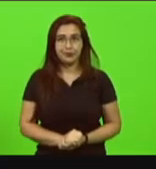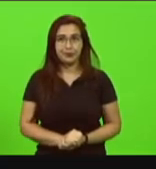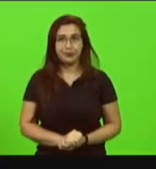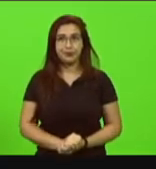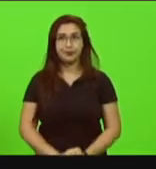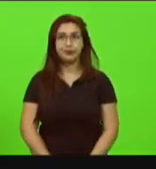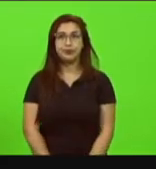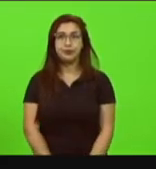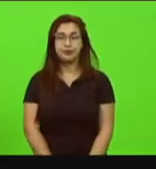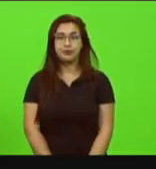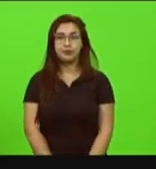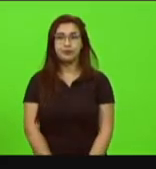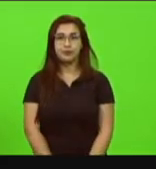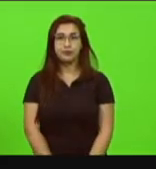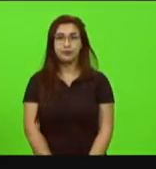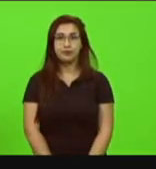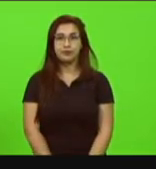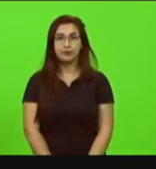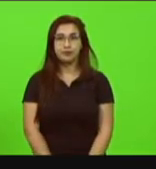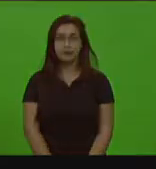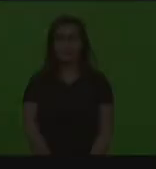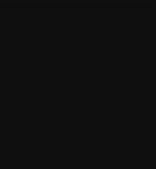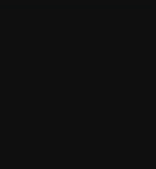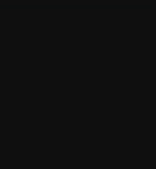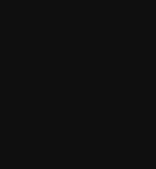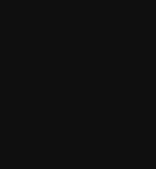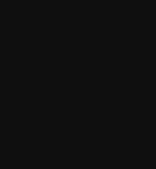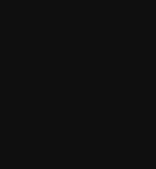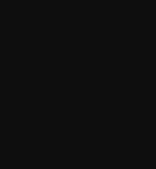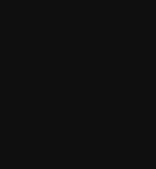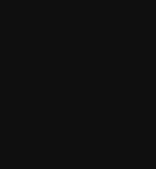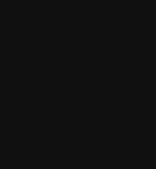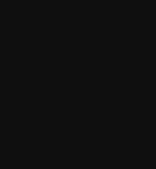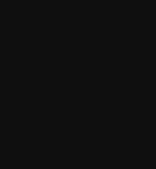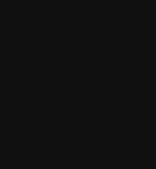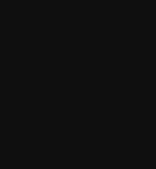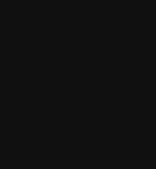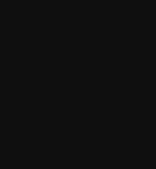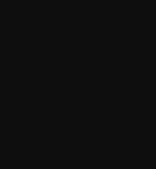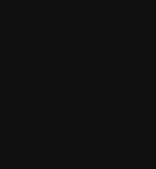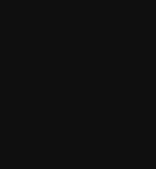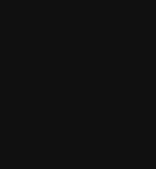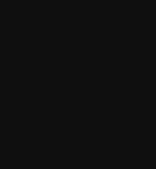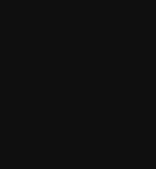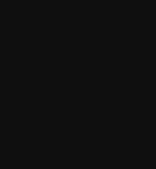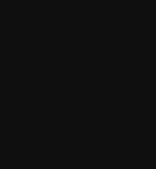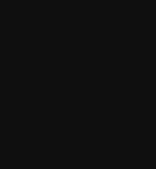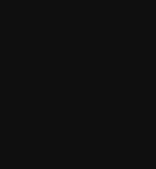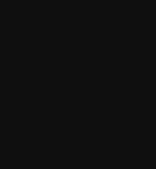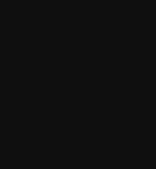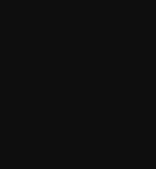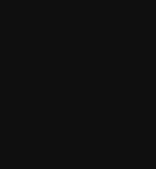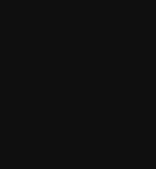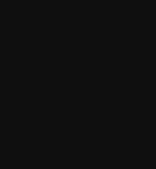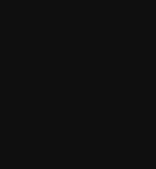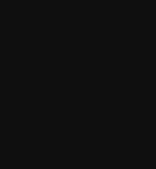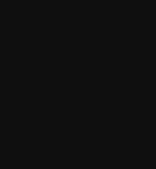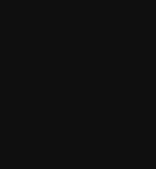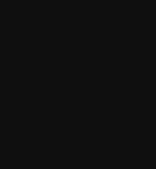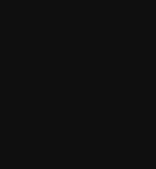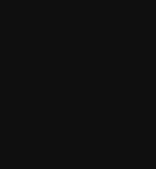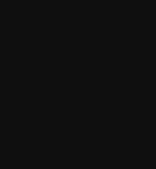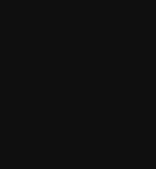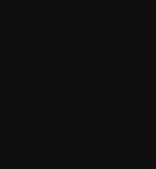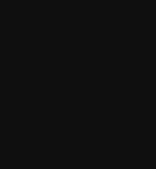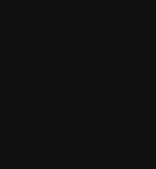vitório romã em varjo bonita uma escola que foi atingida no ano passado ainda por